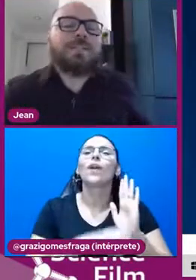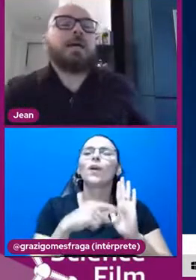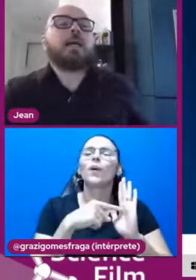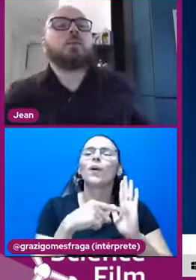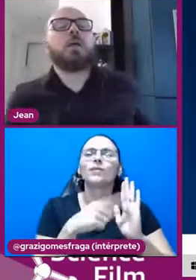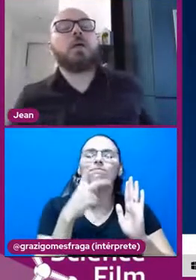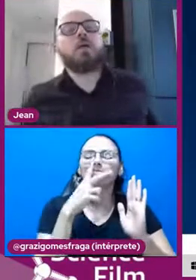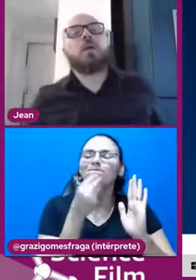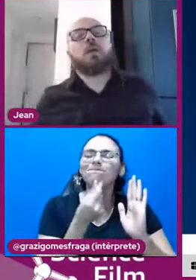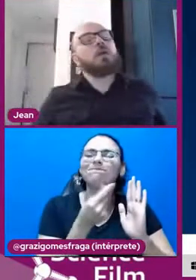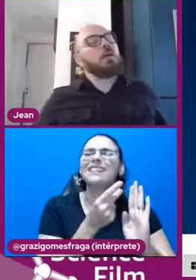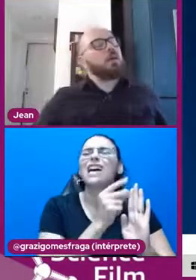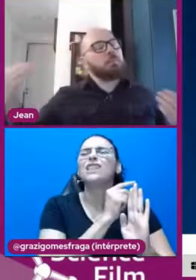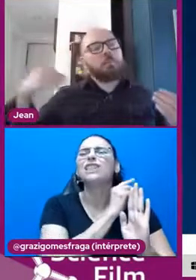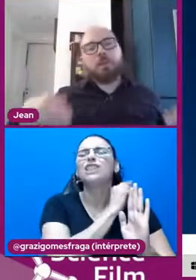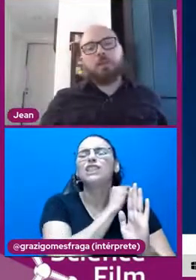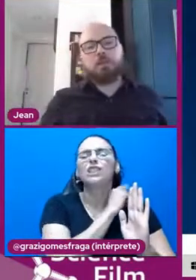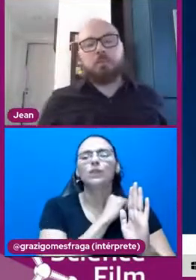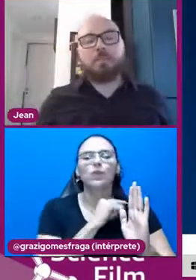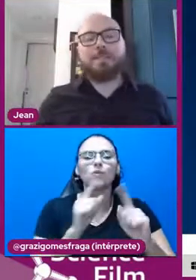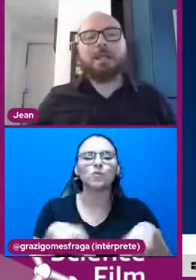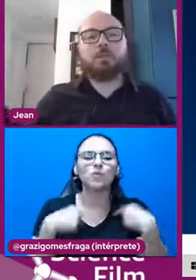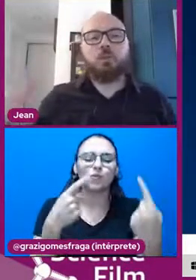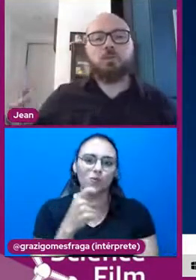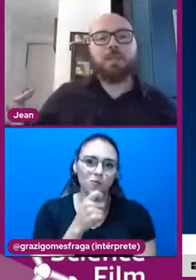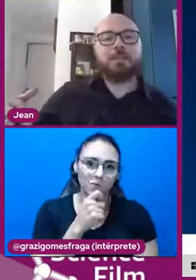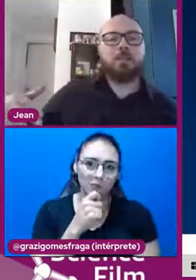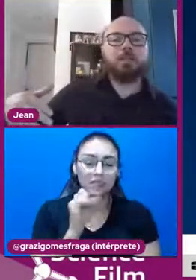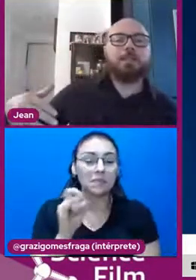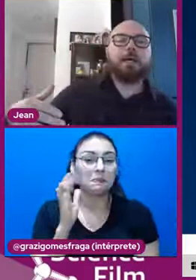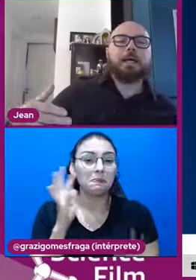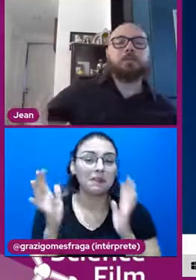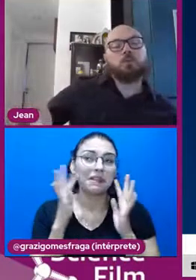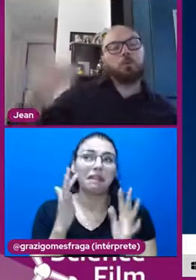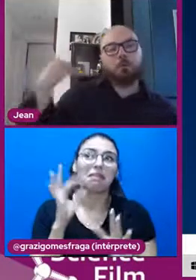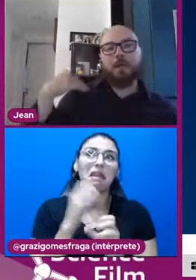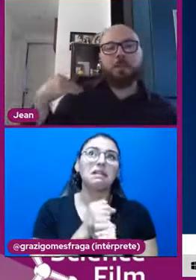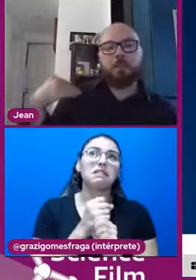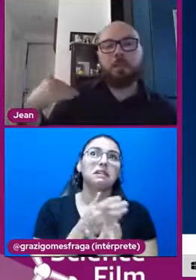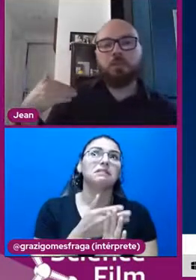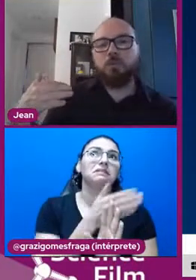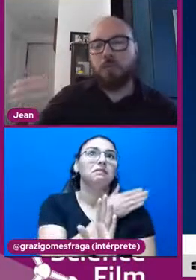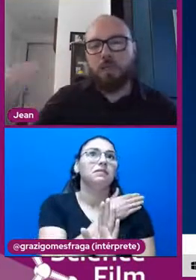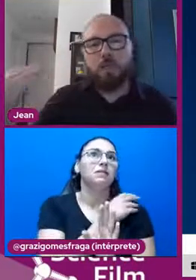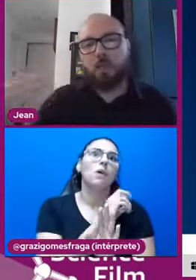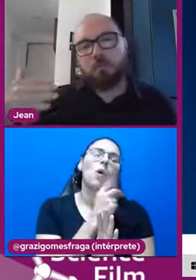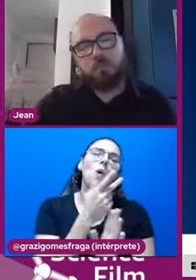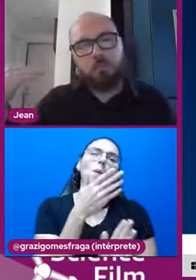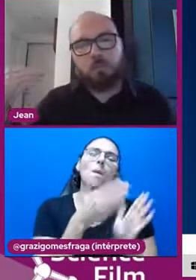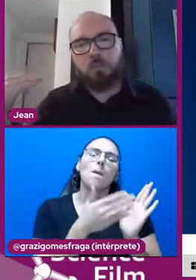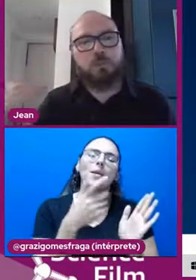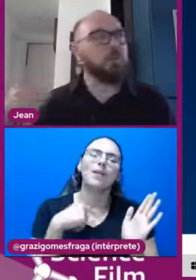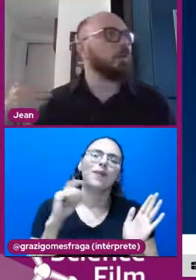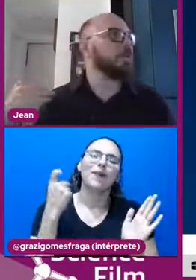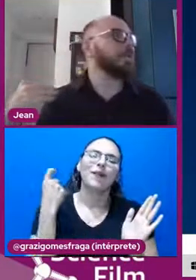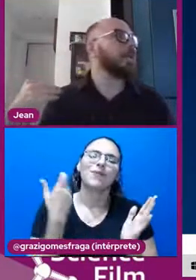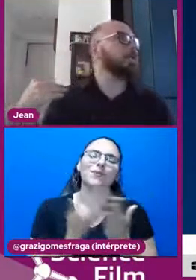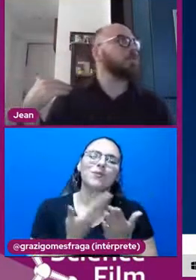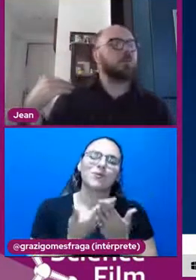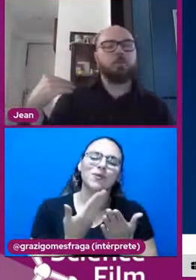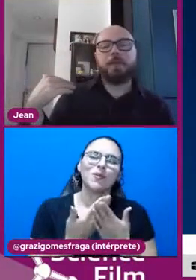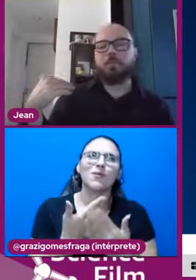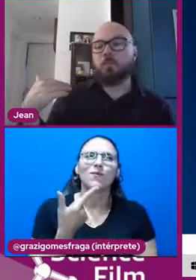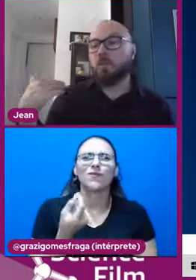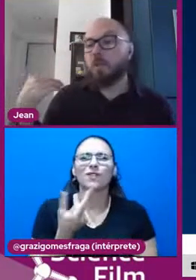é tão atualizado, né? Se você pensar há menos de 10 anos atrás ou na época em que eu estudei, há 20, 25 anos